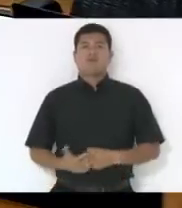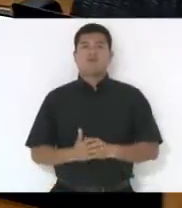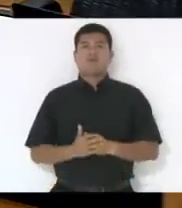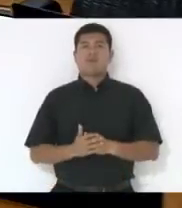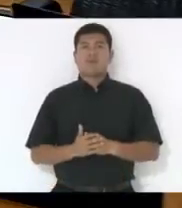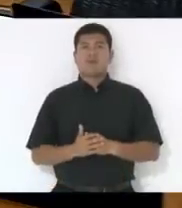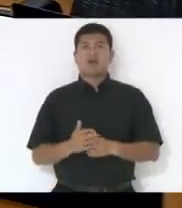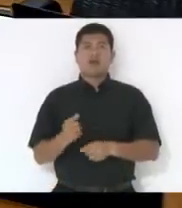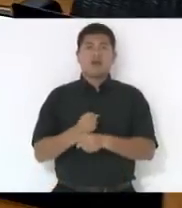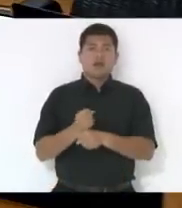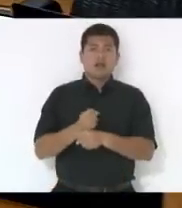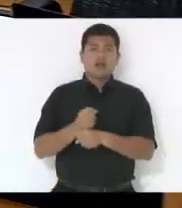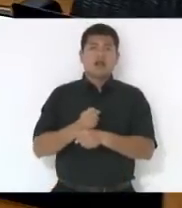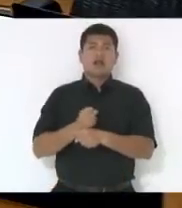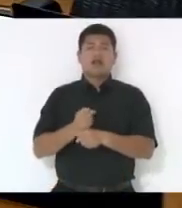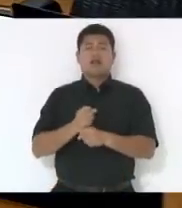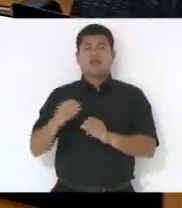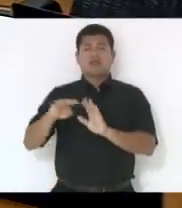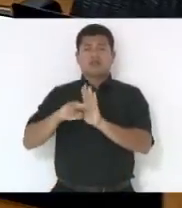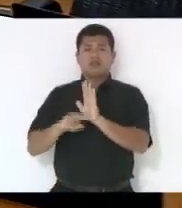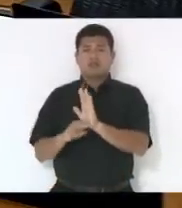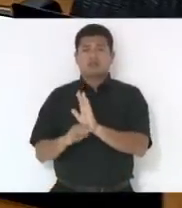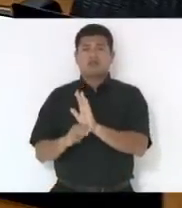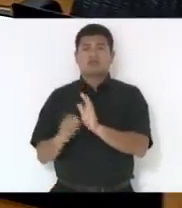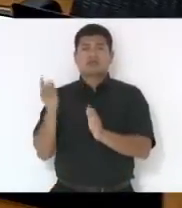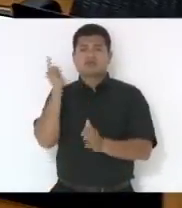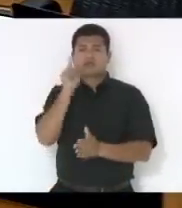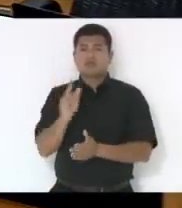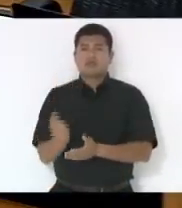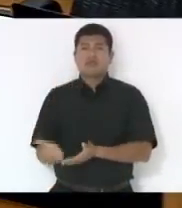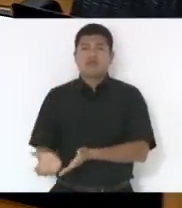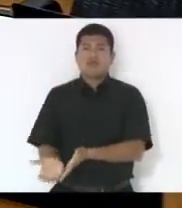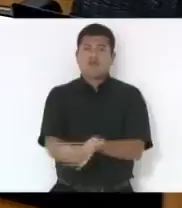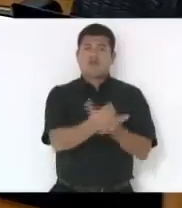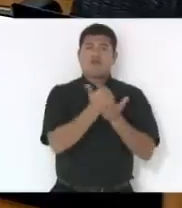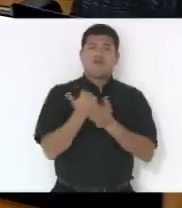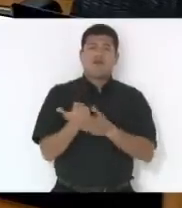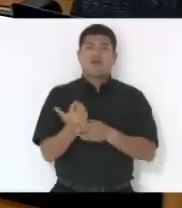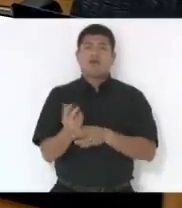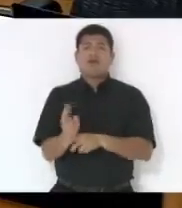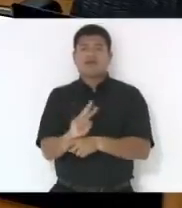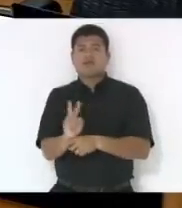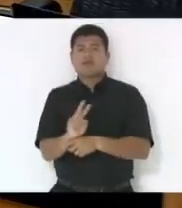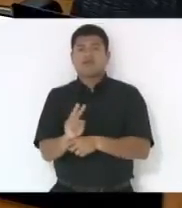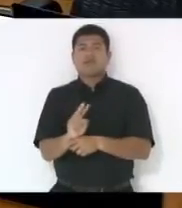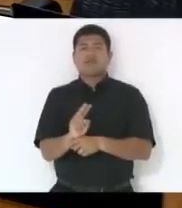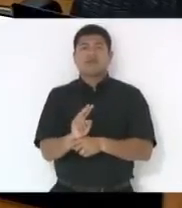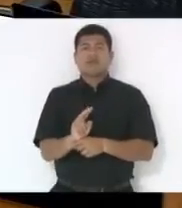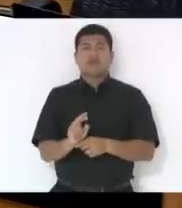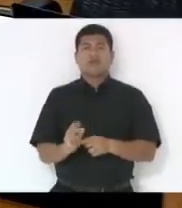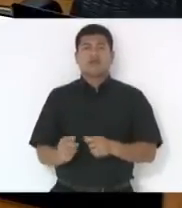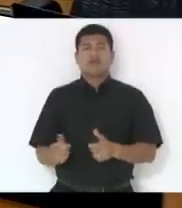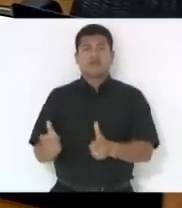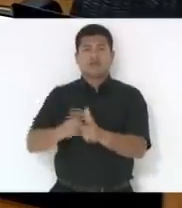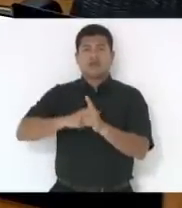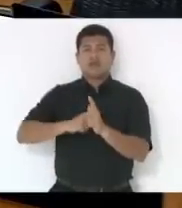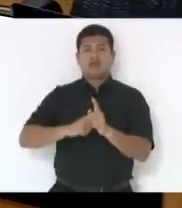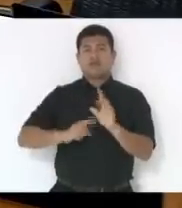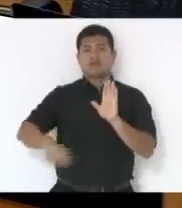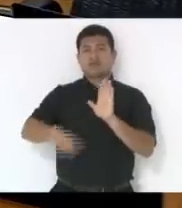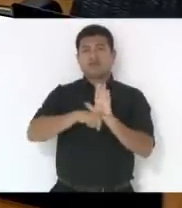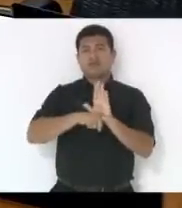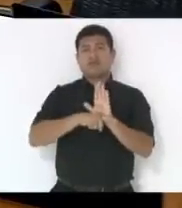programas de recuperação fiscal, fruto de déficits tributários. e agora é um momento especial,